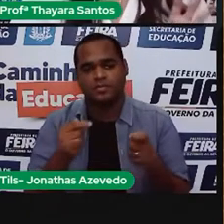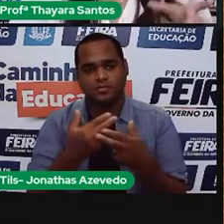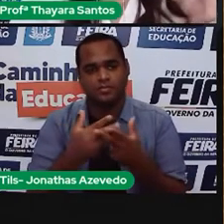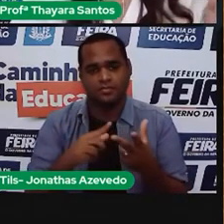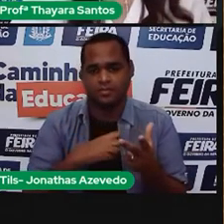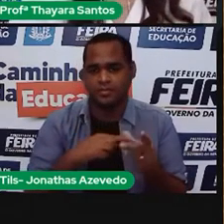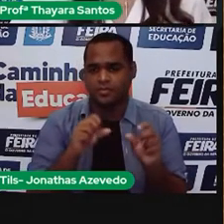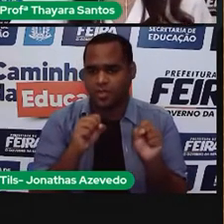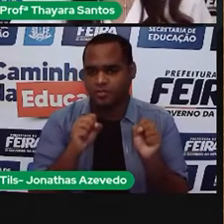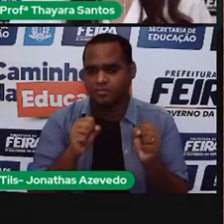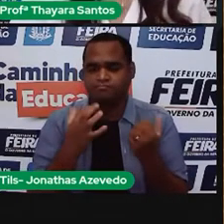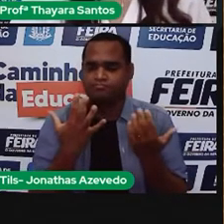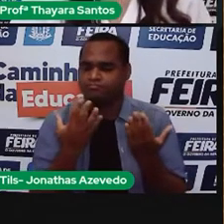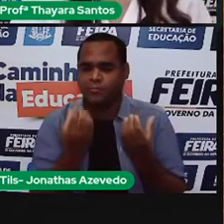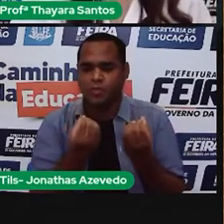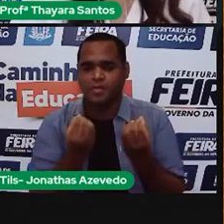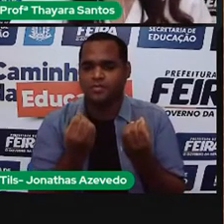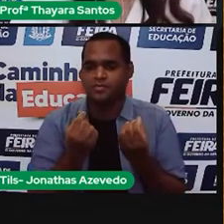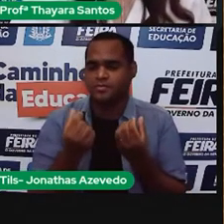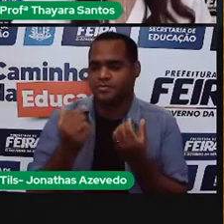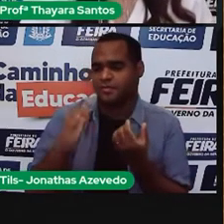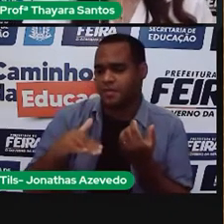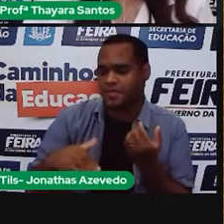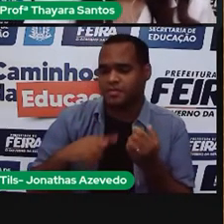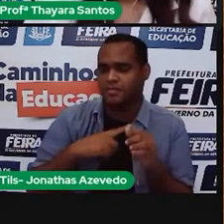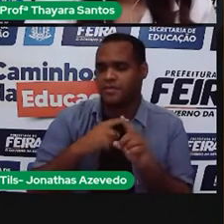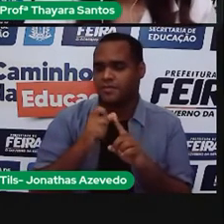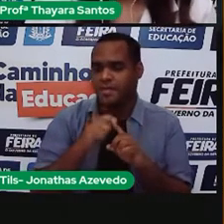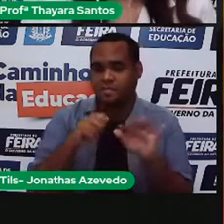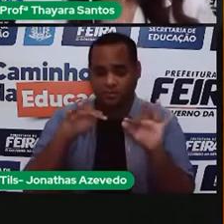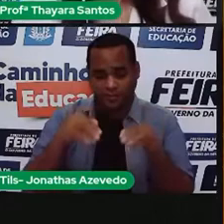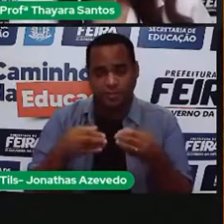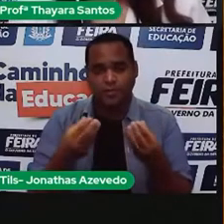para saber mais ou menos quanto é que vai dar a sua conta no final do mês.